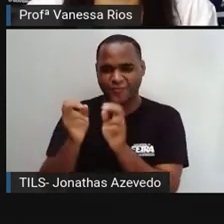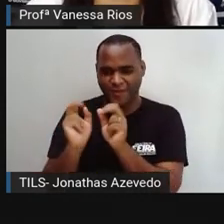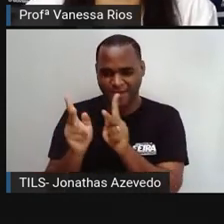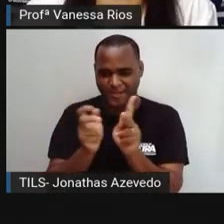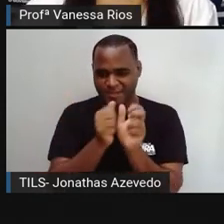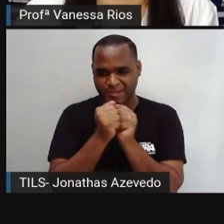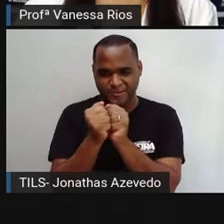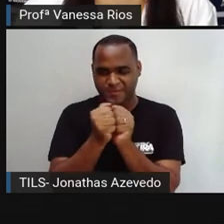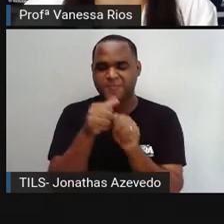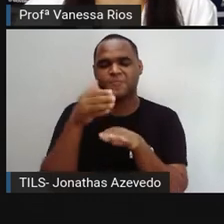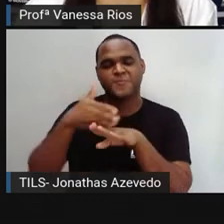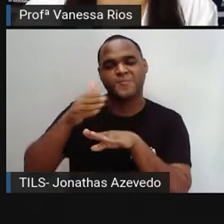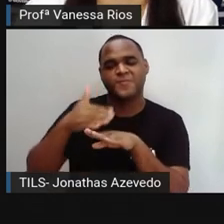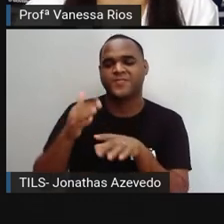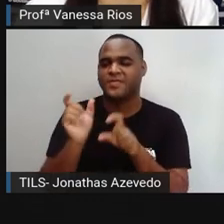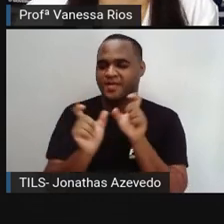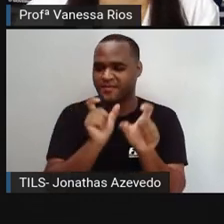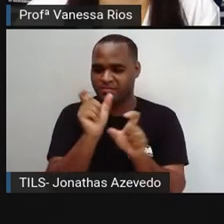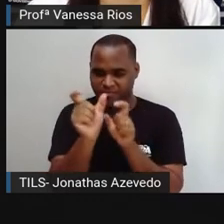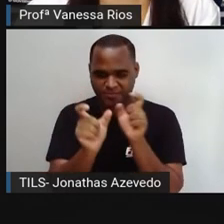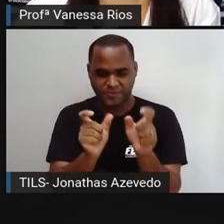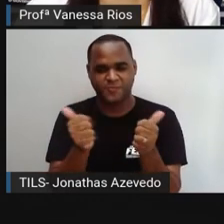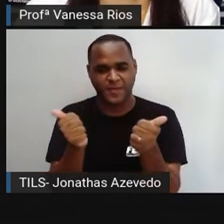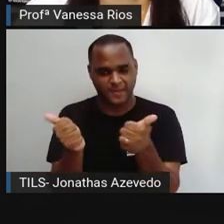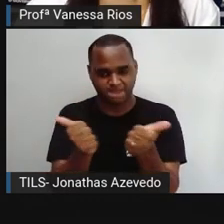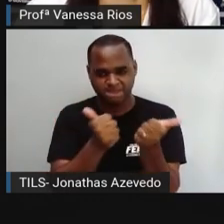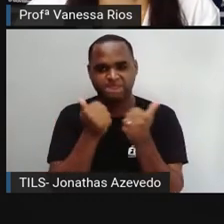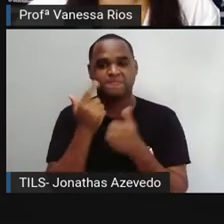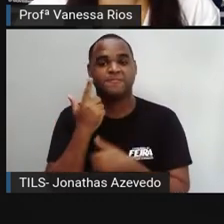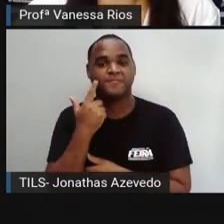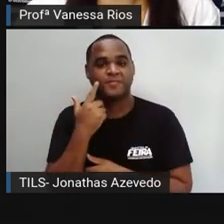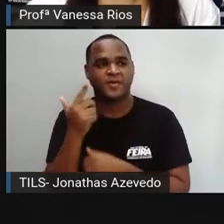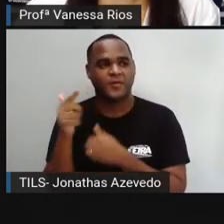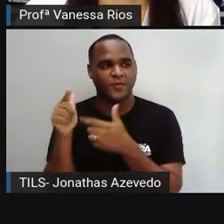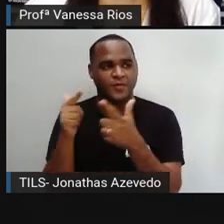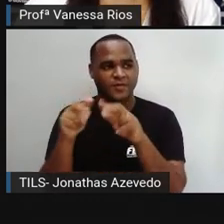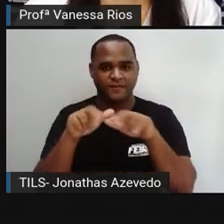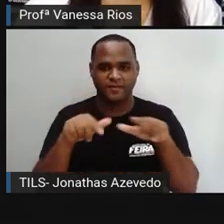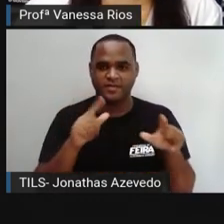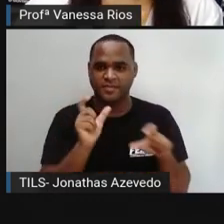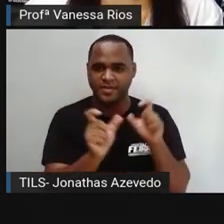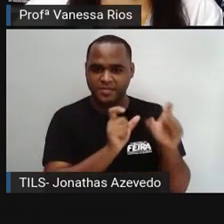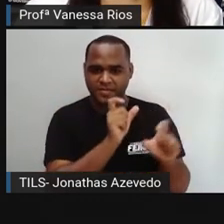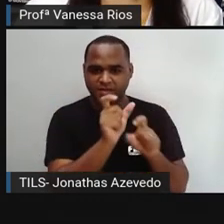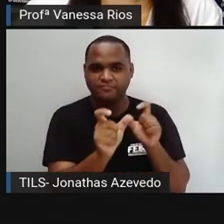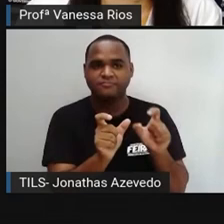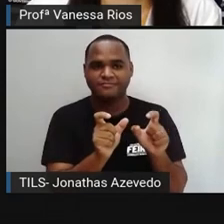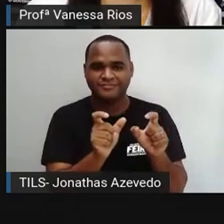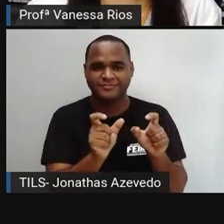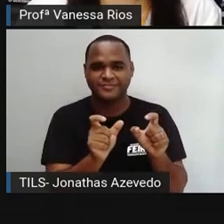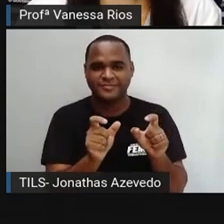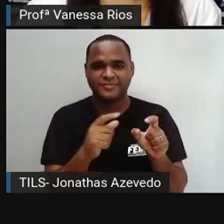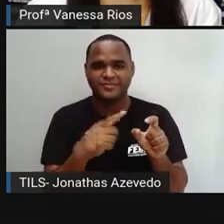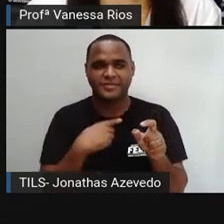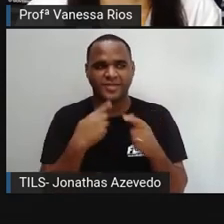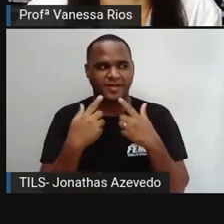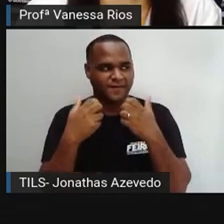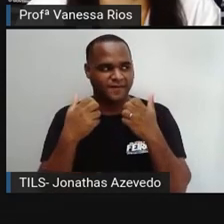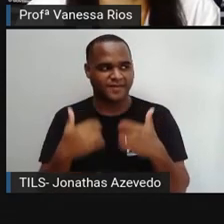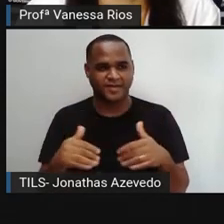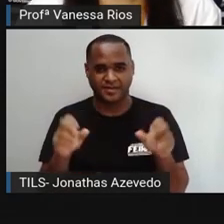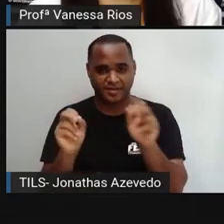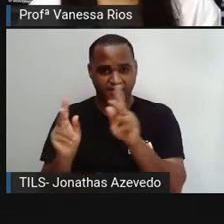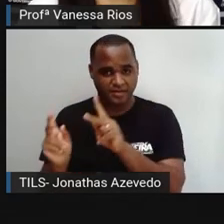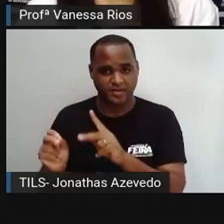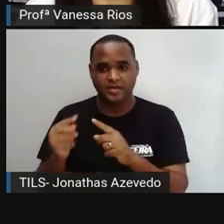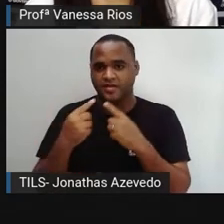comigo, treinando aí a sua oralidade. Então, vamos lá. Outros modos de palavras. A gíria reinventa a